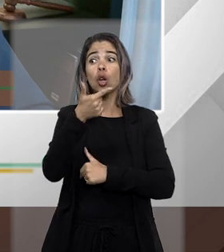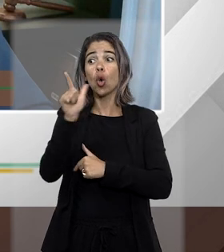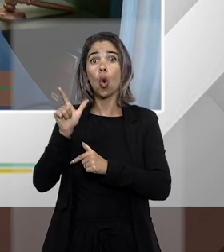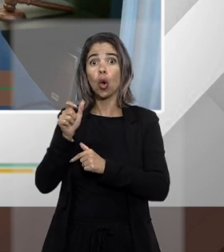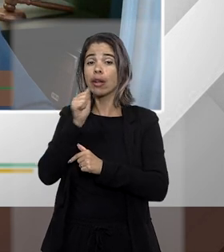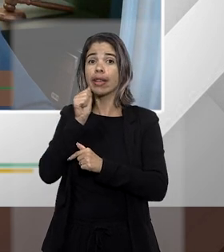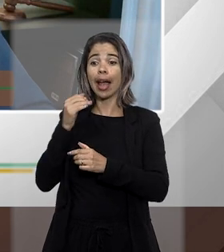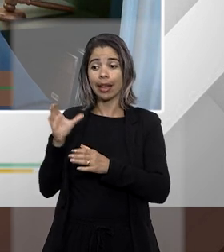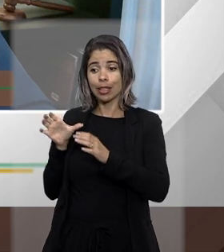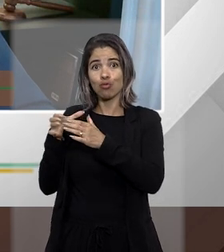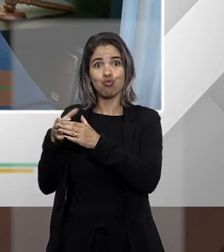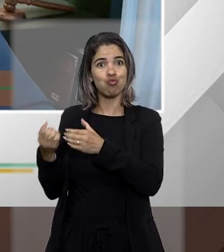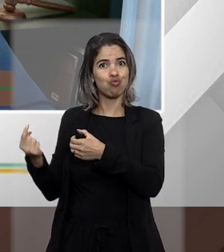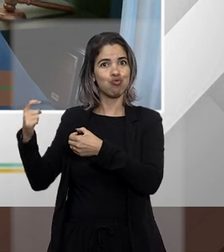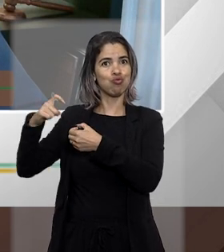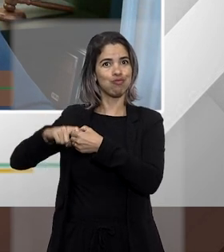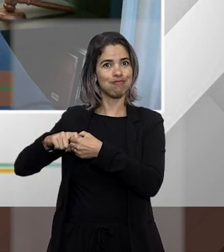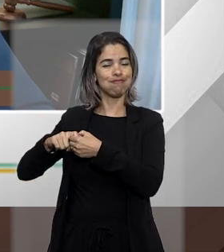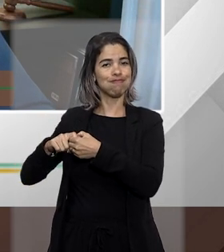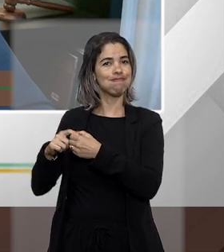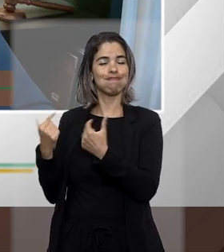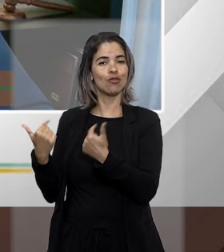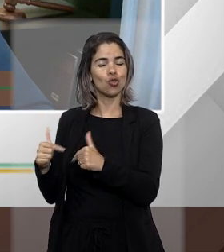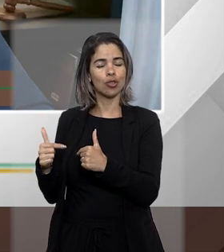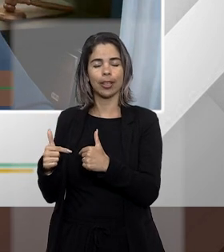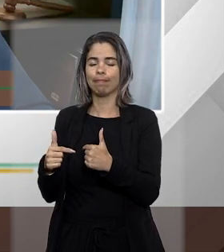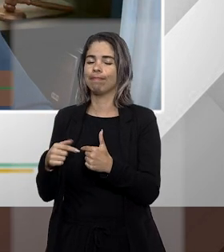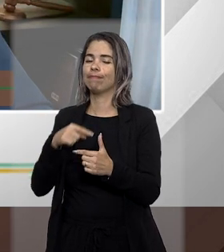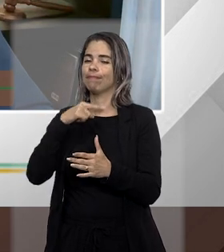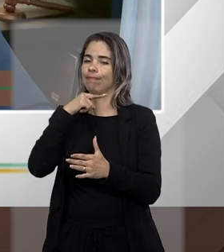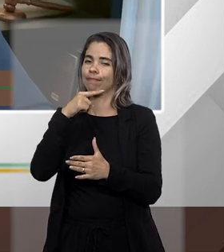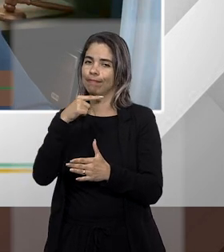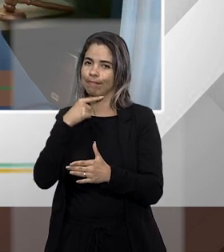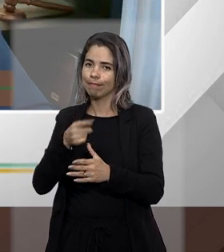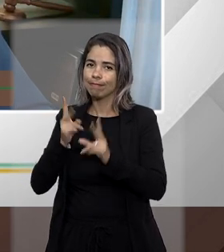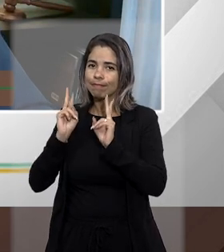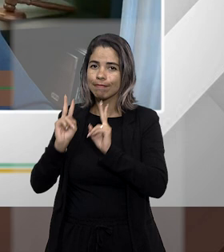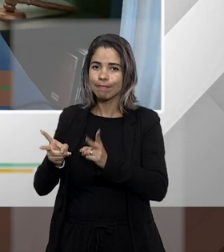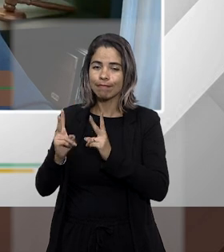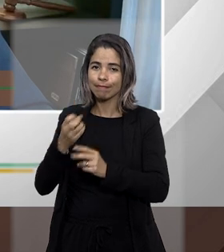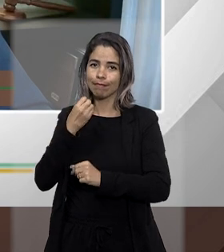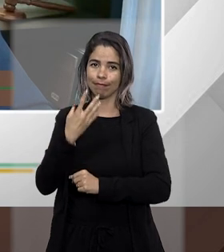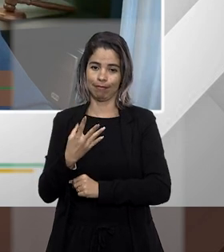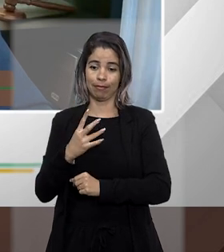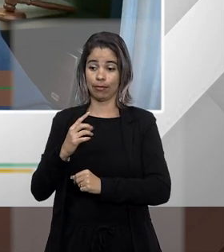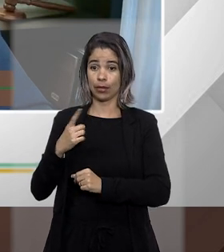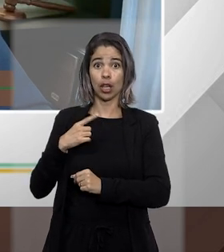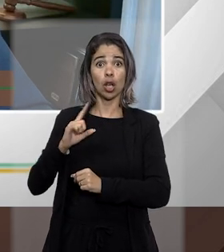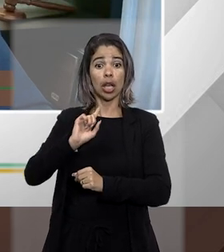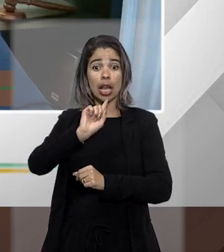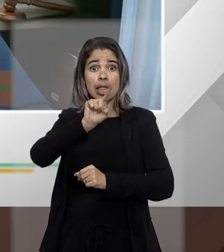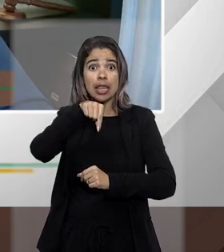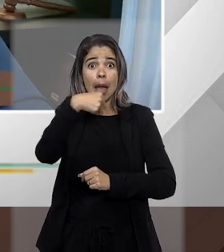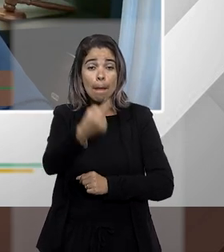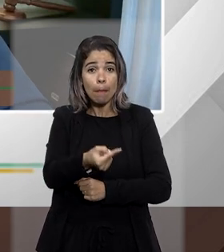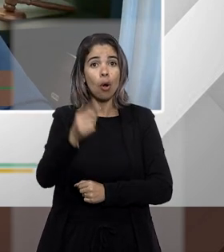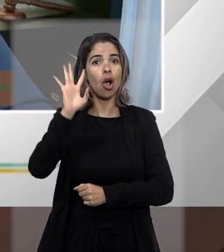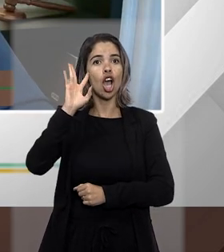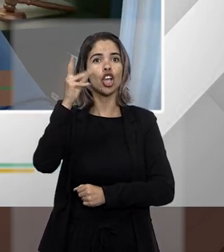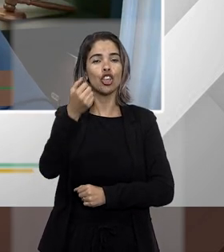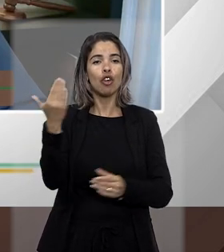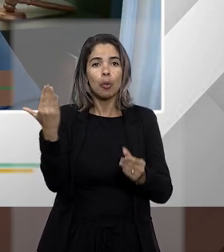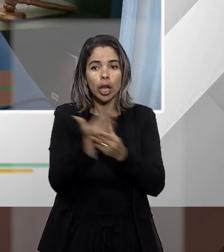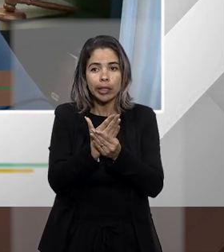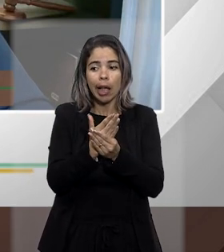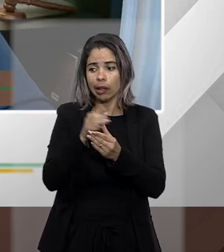associados que se associaram depois da justiça da amendação não vão ser beneficiados isso é a representação